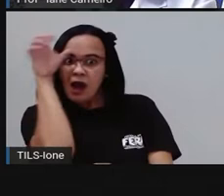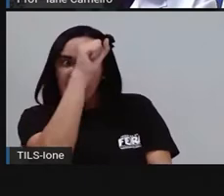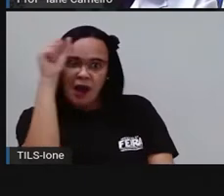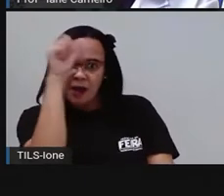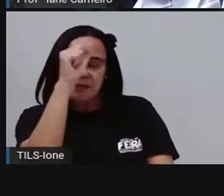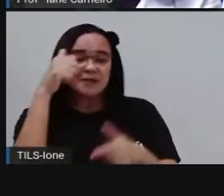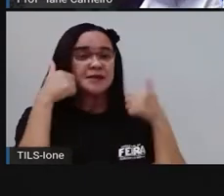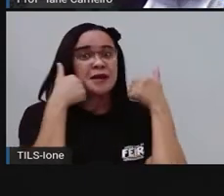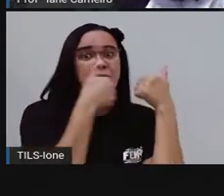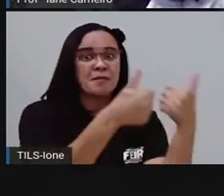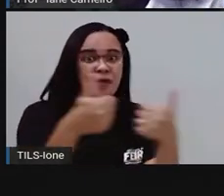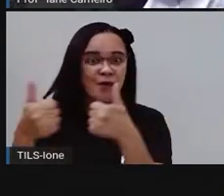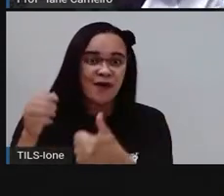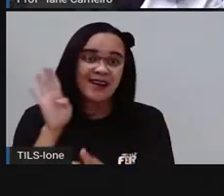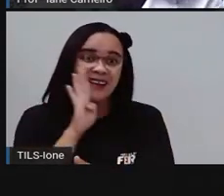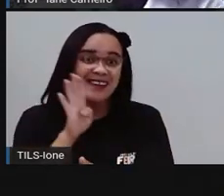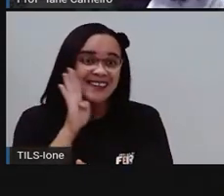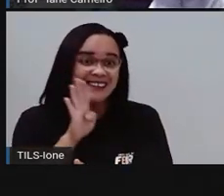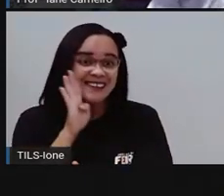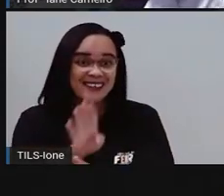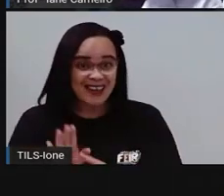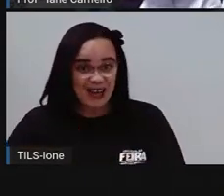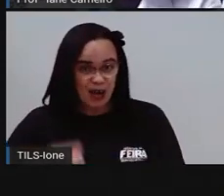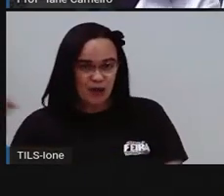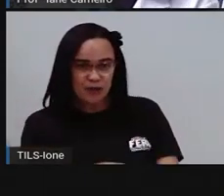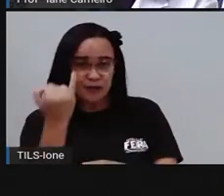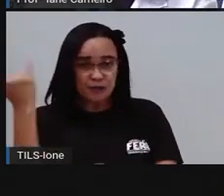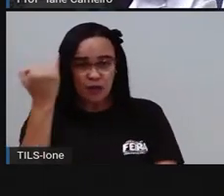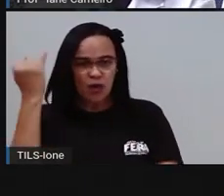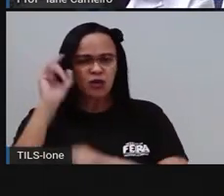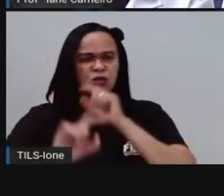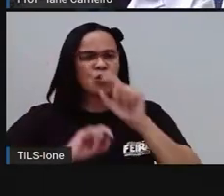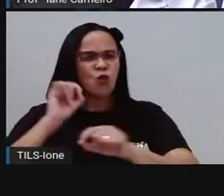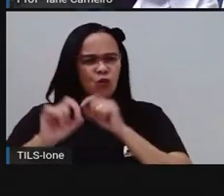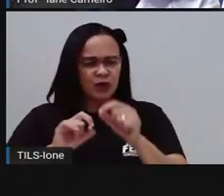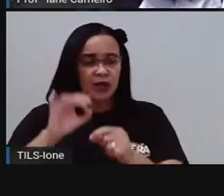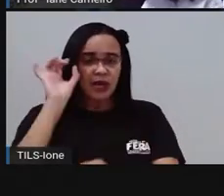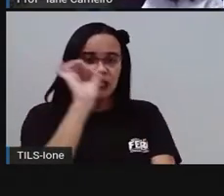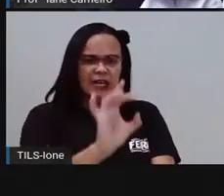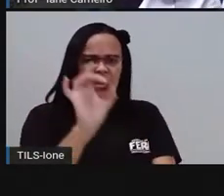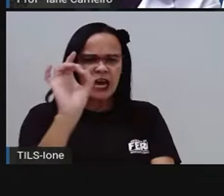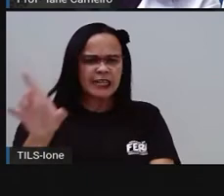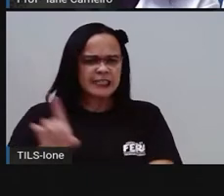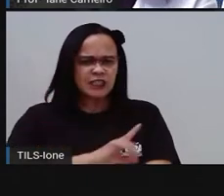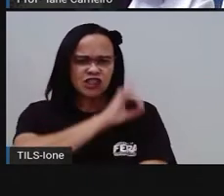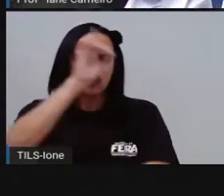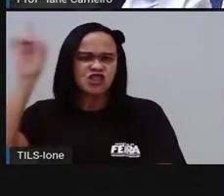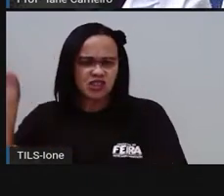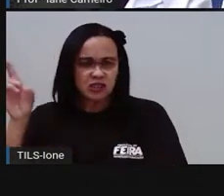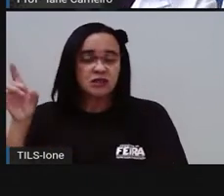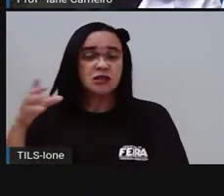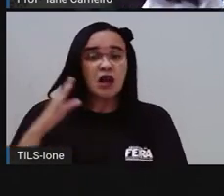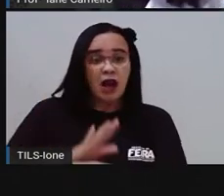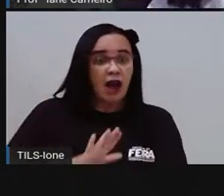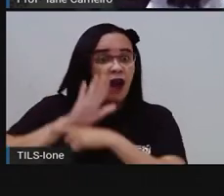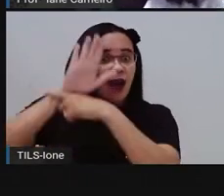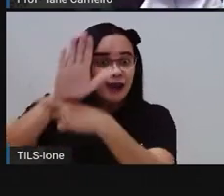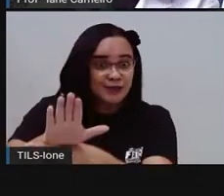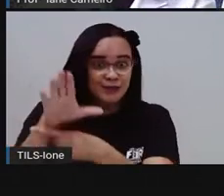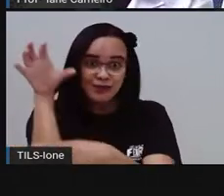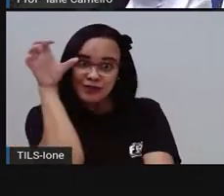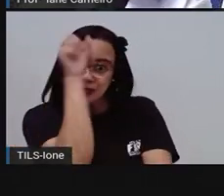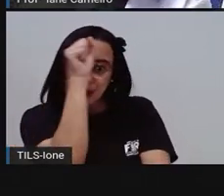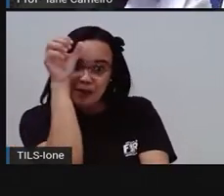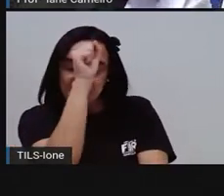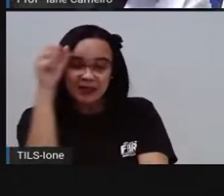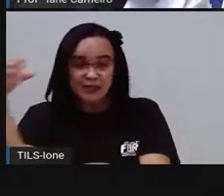pensa. O que importa é descobrir o que cada dia pode trazer de conhecimentos, novidades